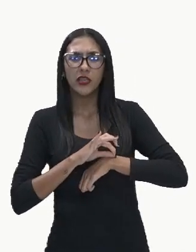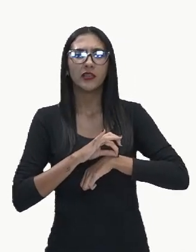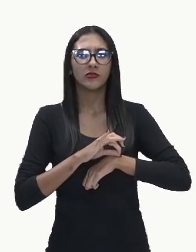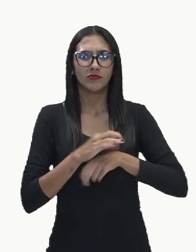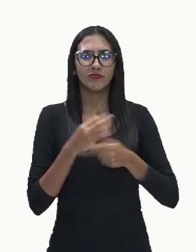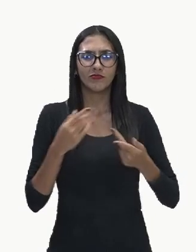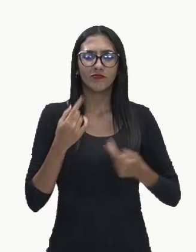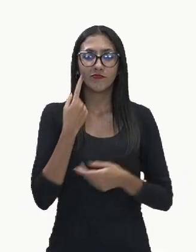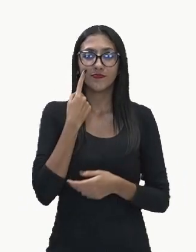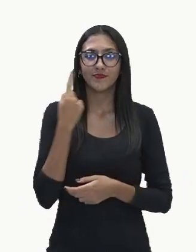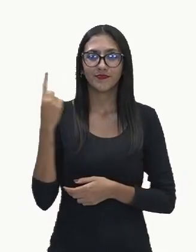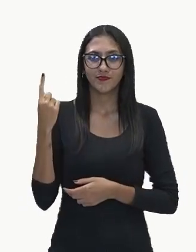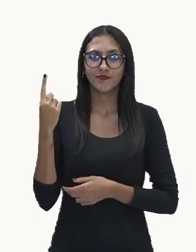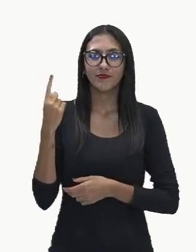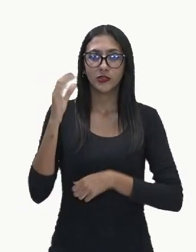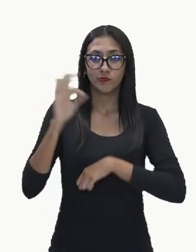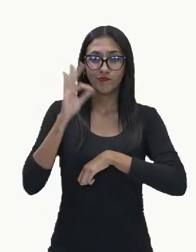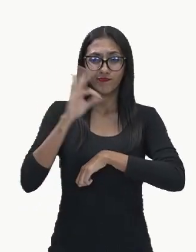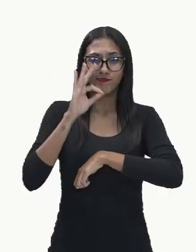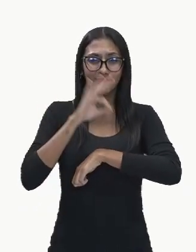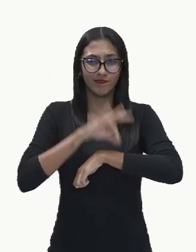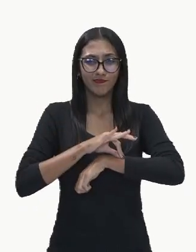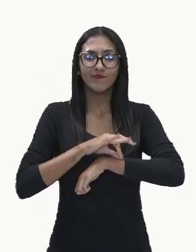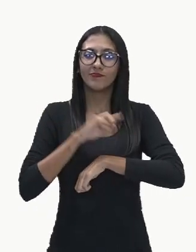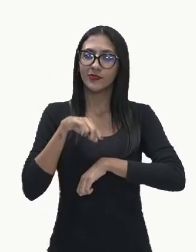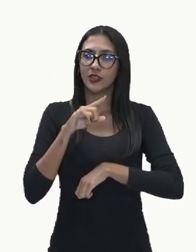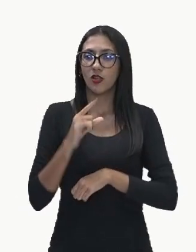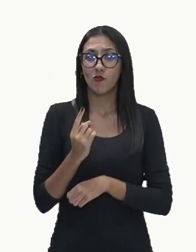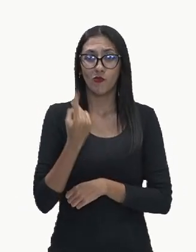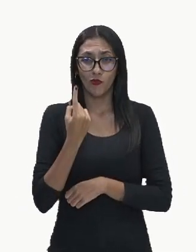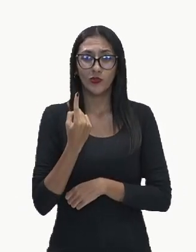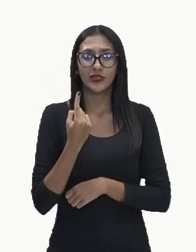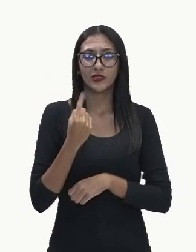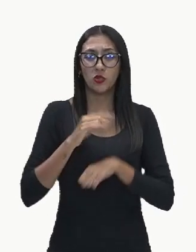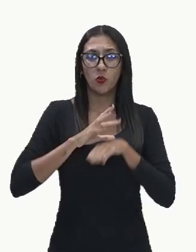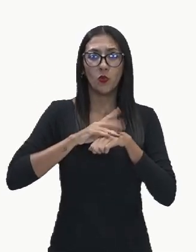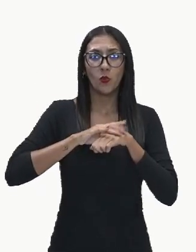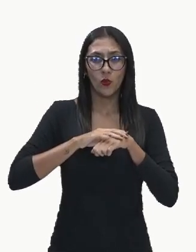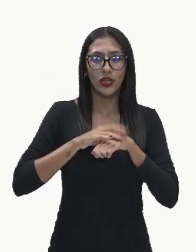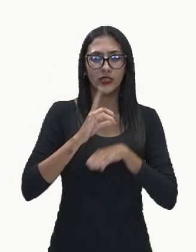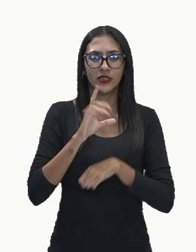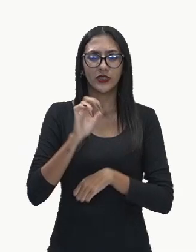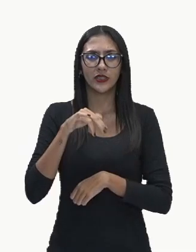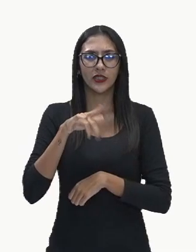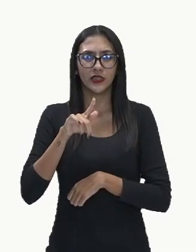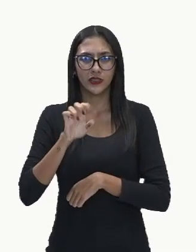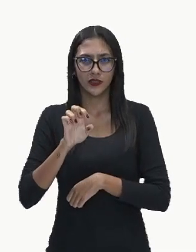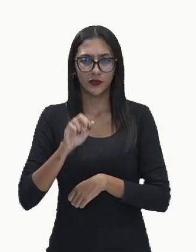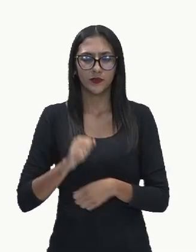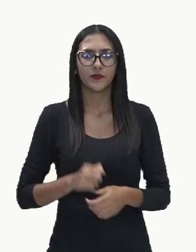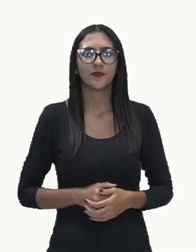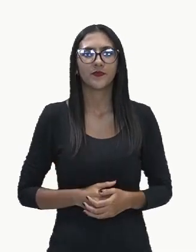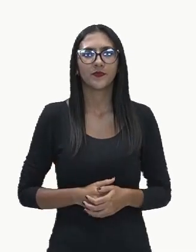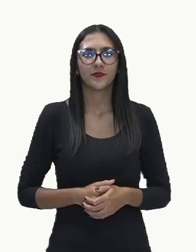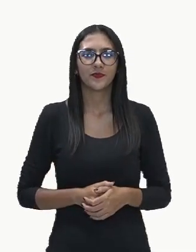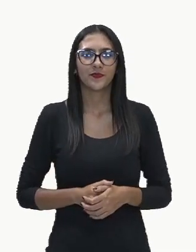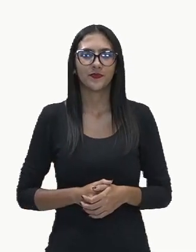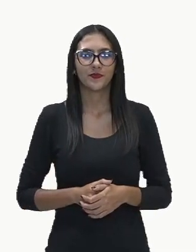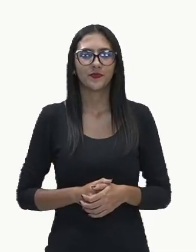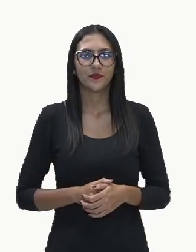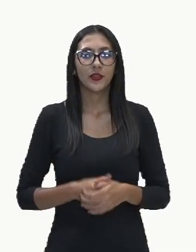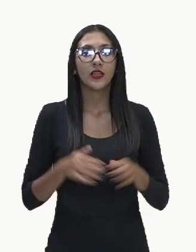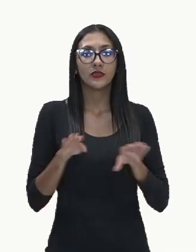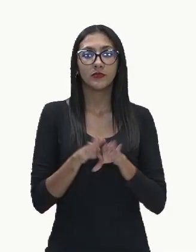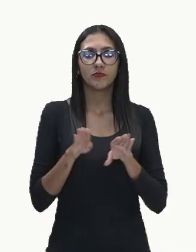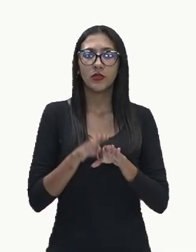estamos vendo aqui um mosquito que transmite uma dessas famosas doenças, o caso da dengue. Além disso, a decomposição